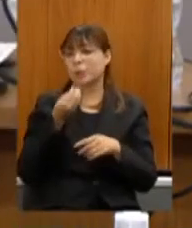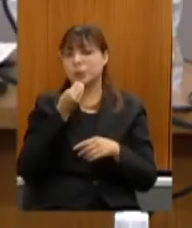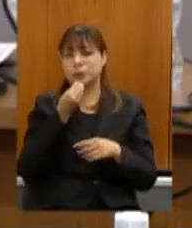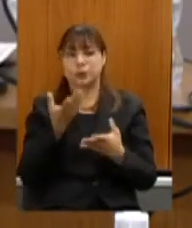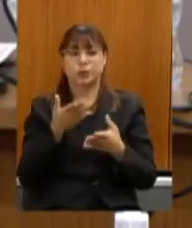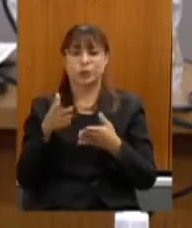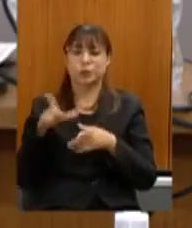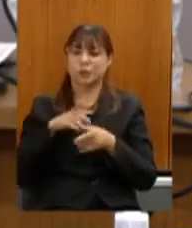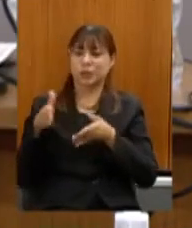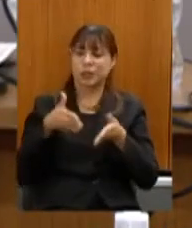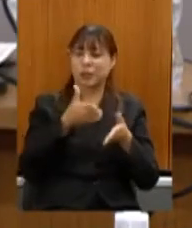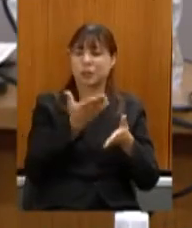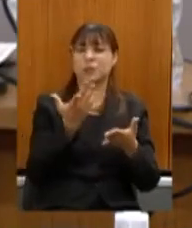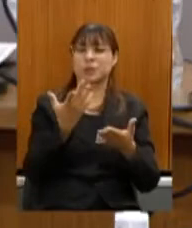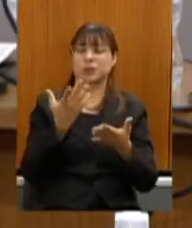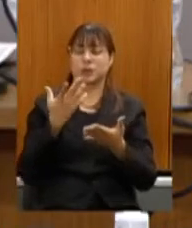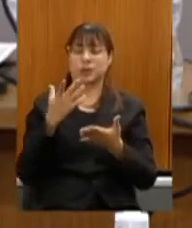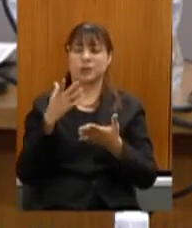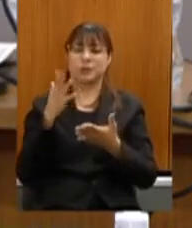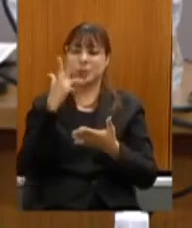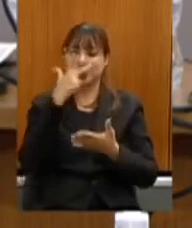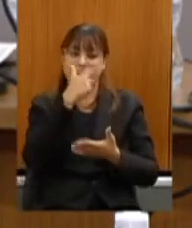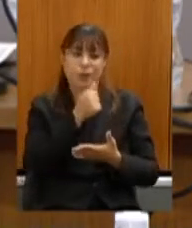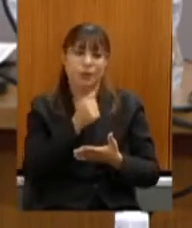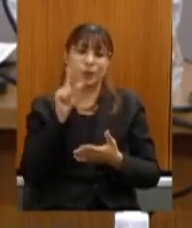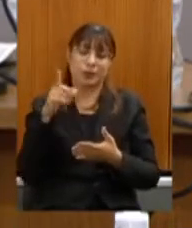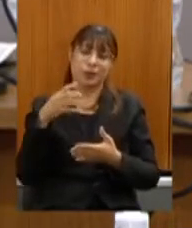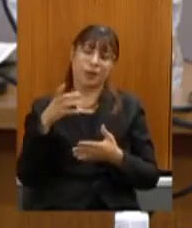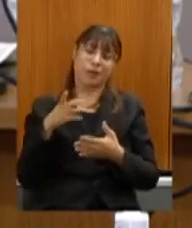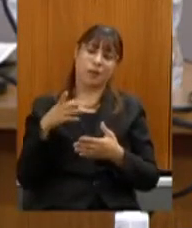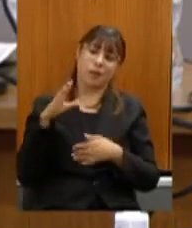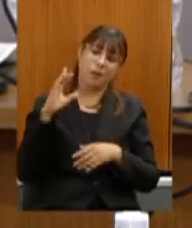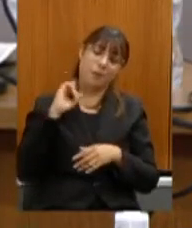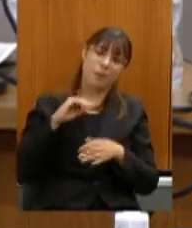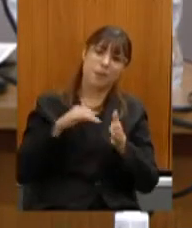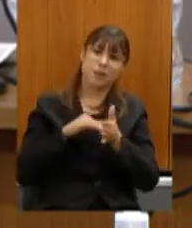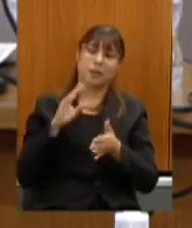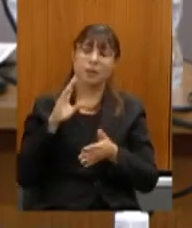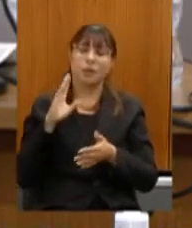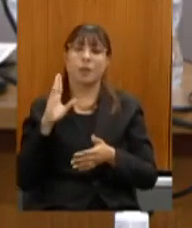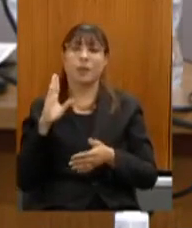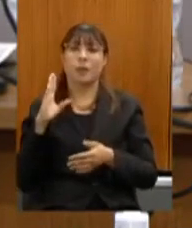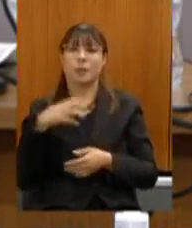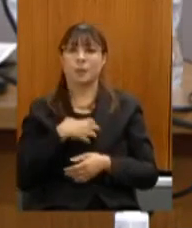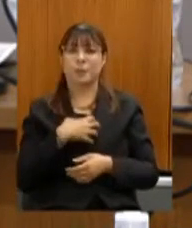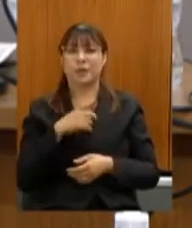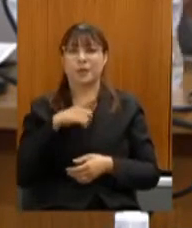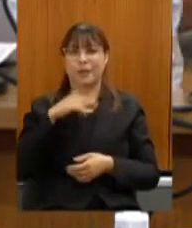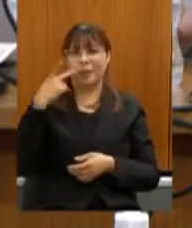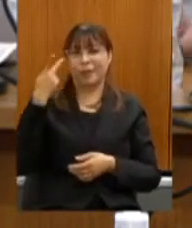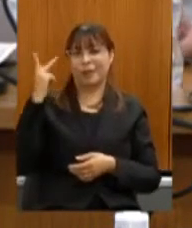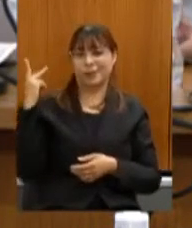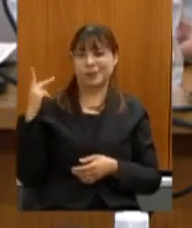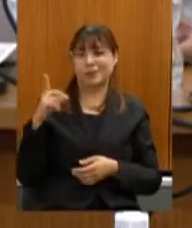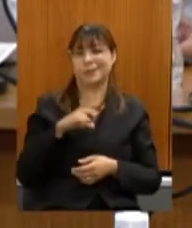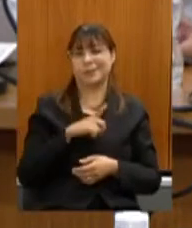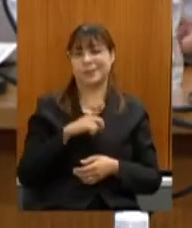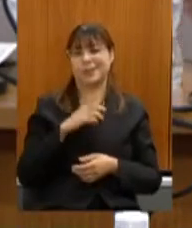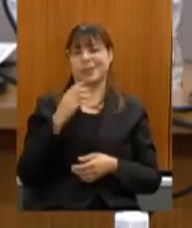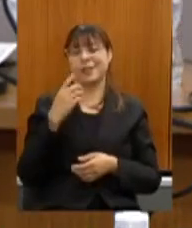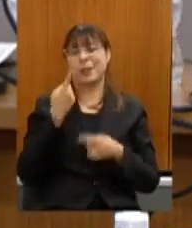maravilhosa diga-se de passagem a lendária música pelo